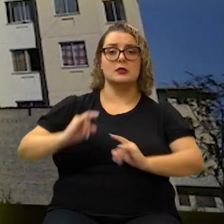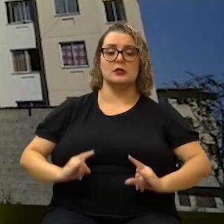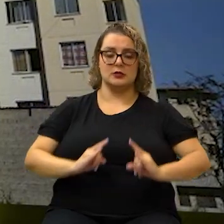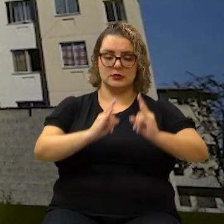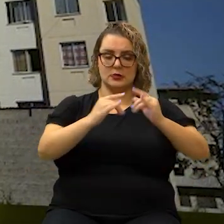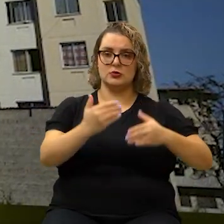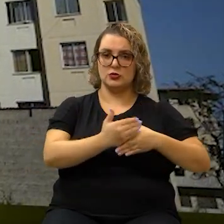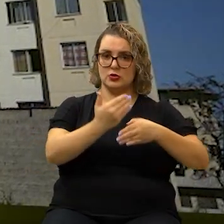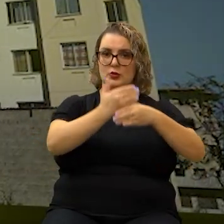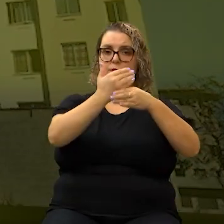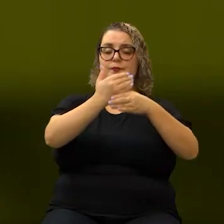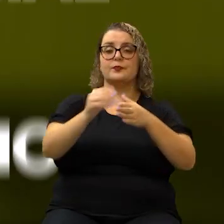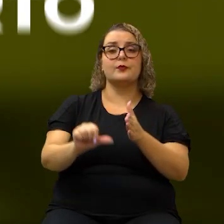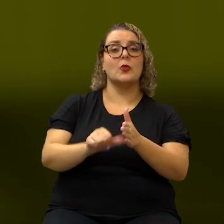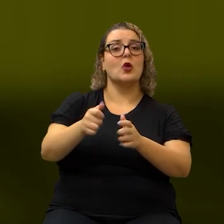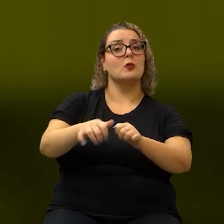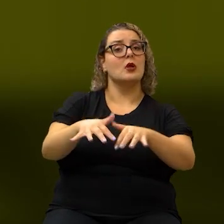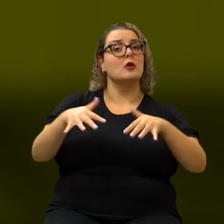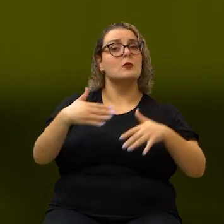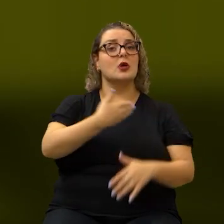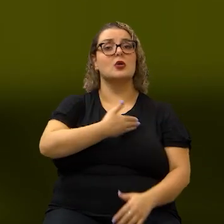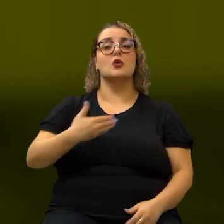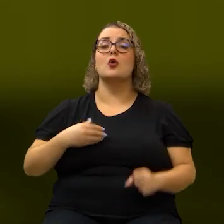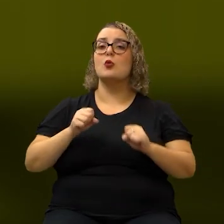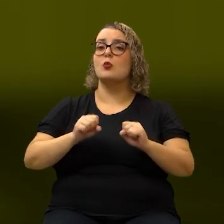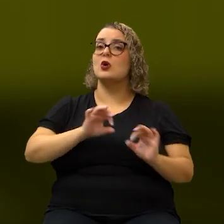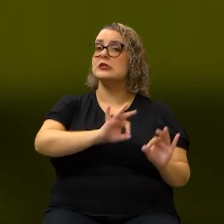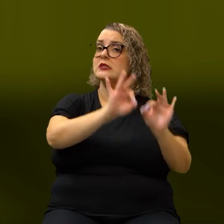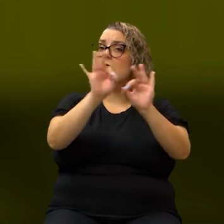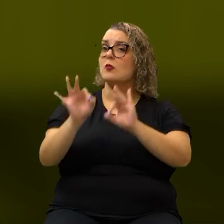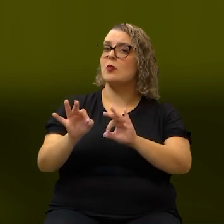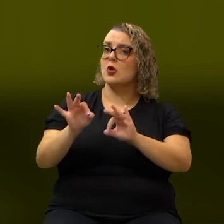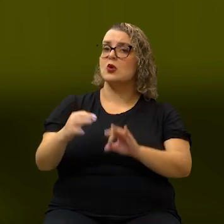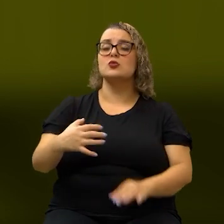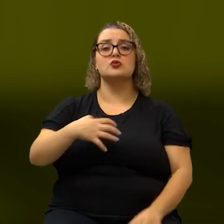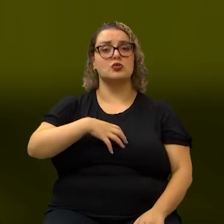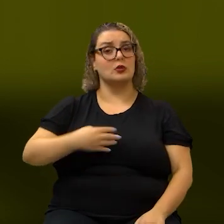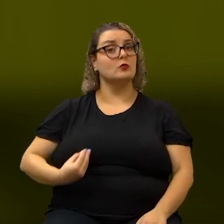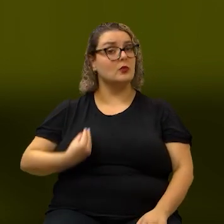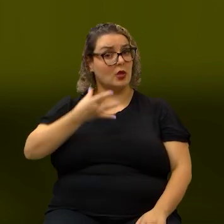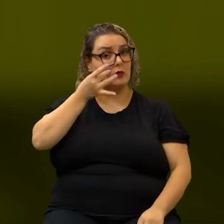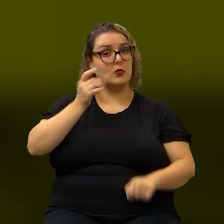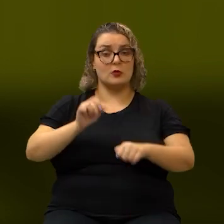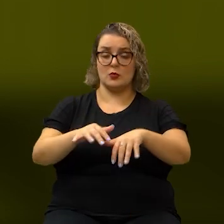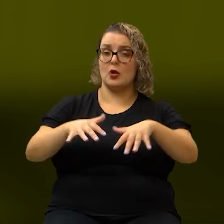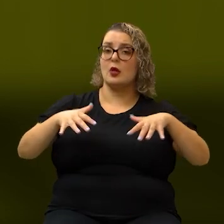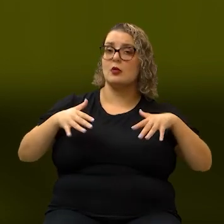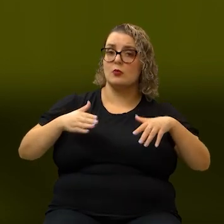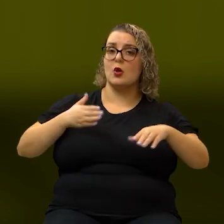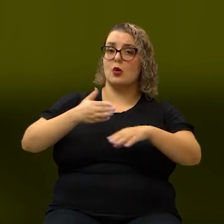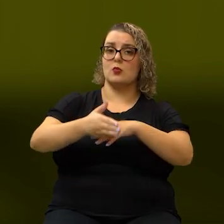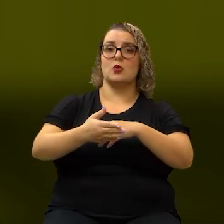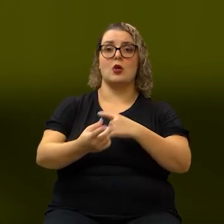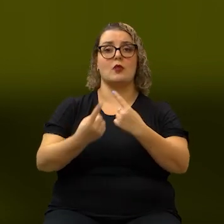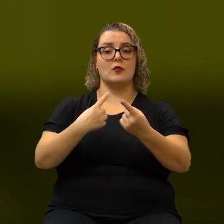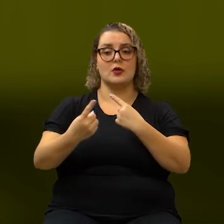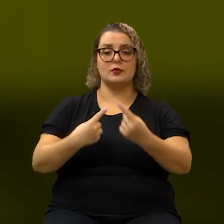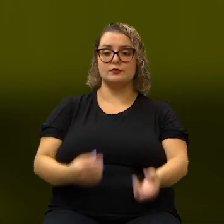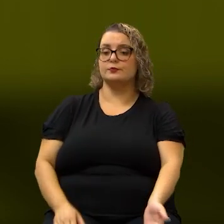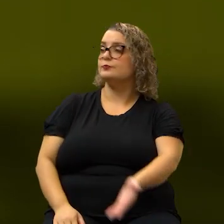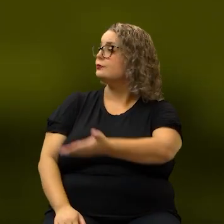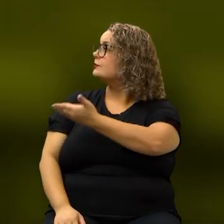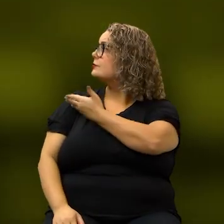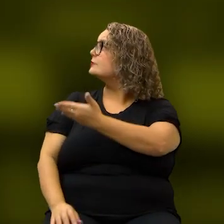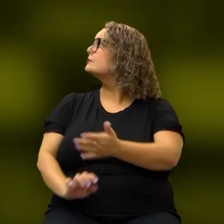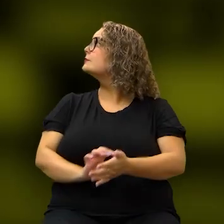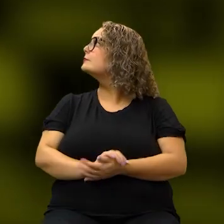das edificações. A primeira audiência pública pode ser acompanhada de forma presencial no plenário, com a entrada pela